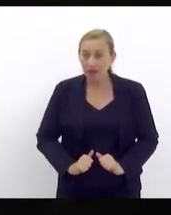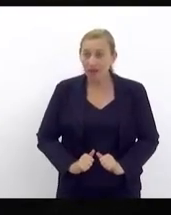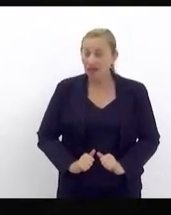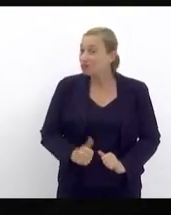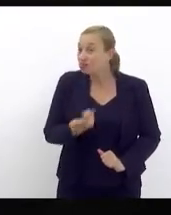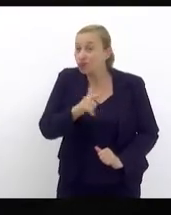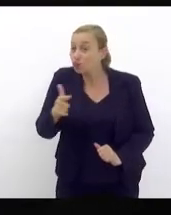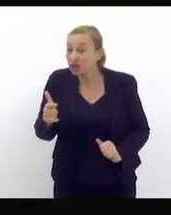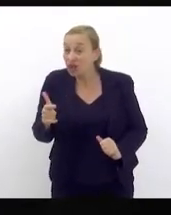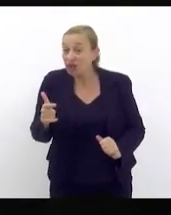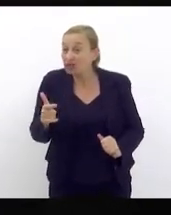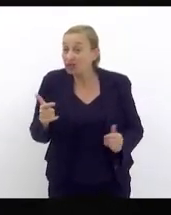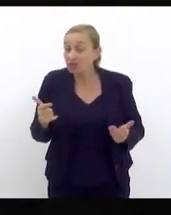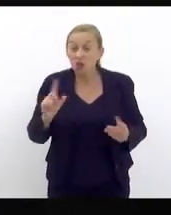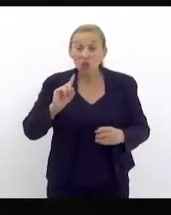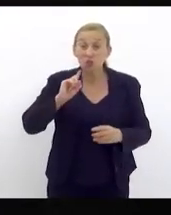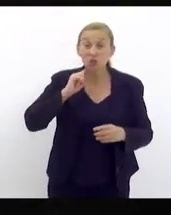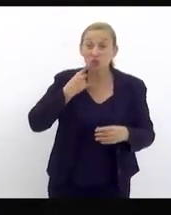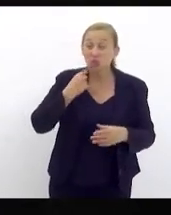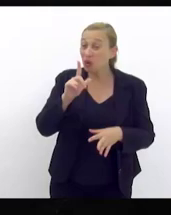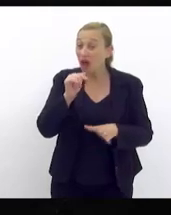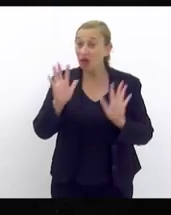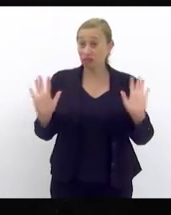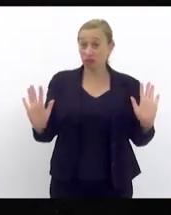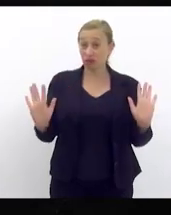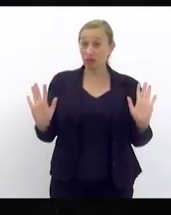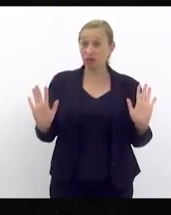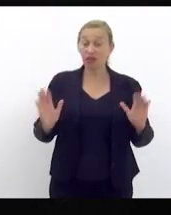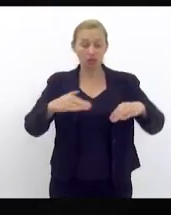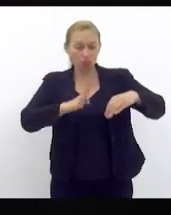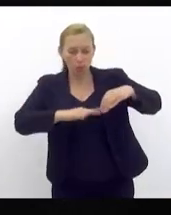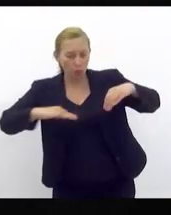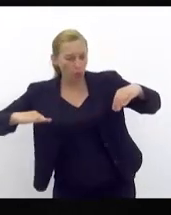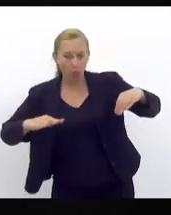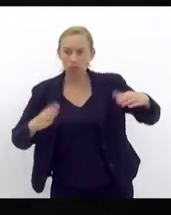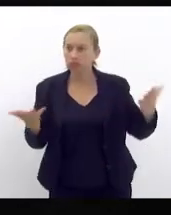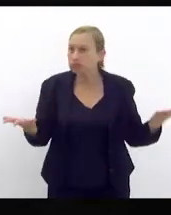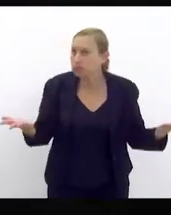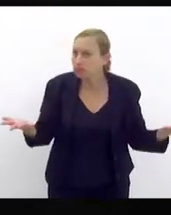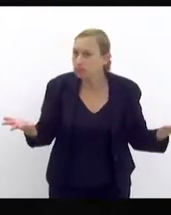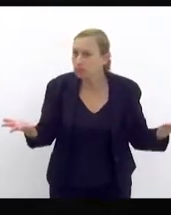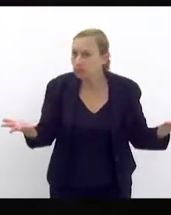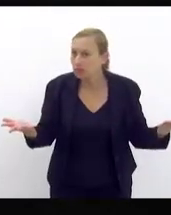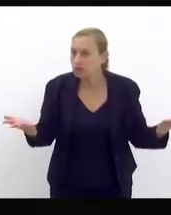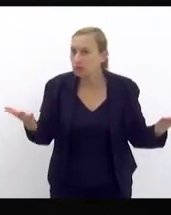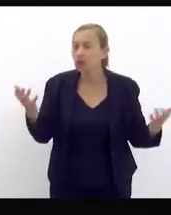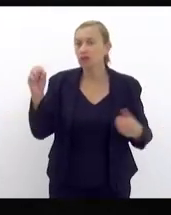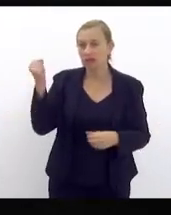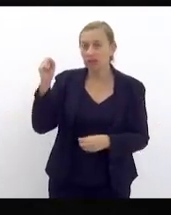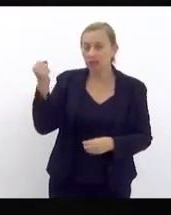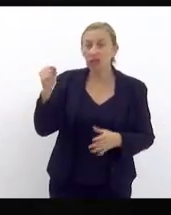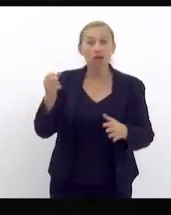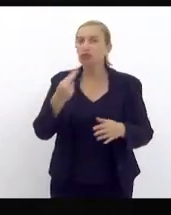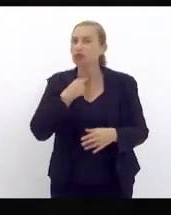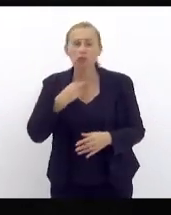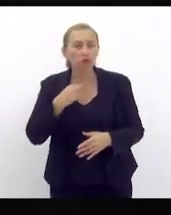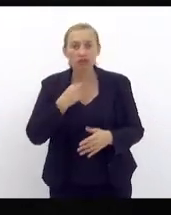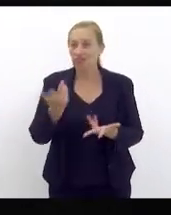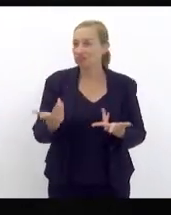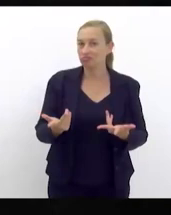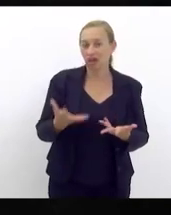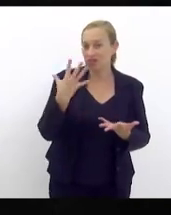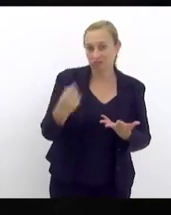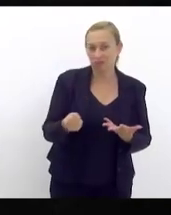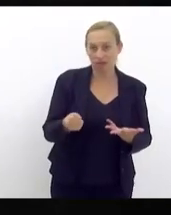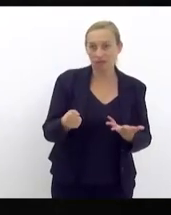um valor e depois vai cair no rio e esse rio vai desembocar ou na Baía de Guanabara ou na Baía de Sepitiba nós não podemos mais aceitar isso então